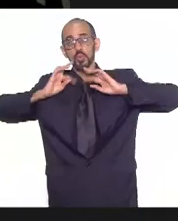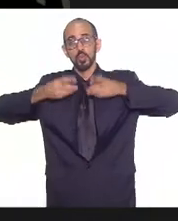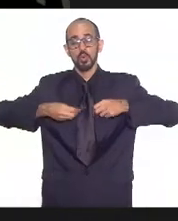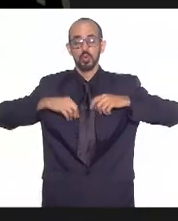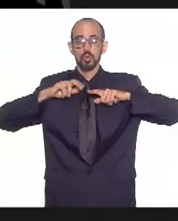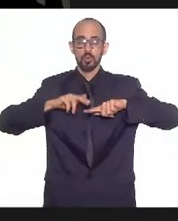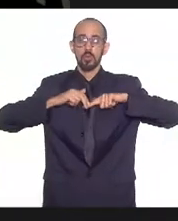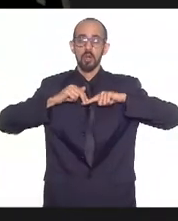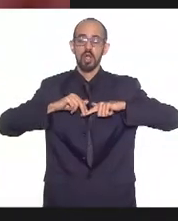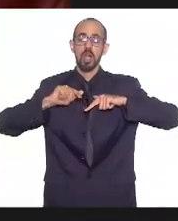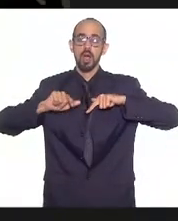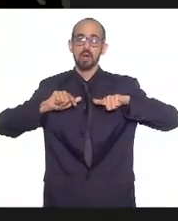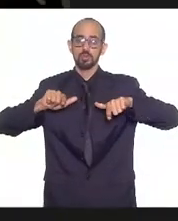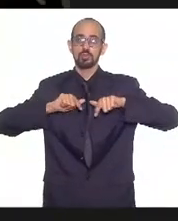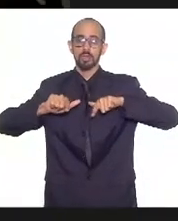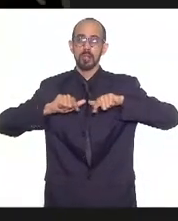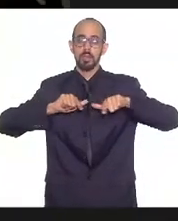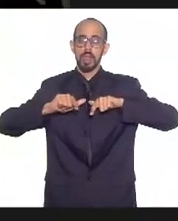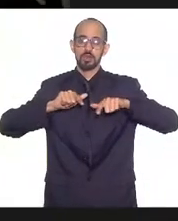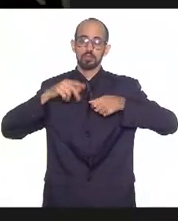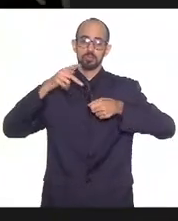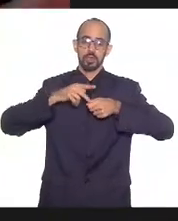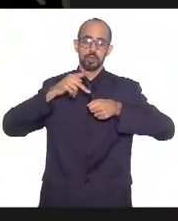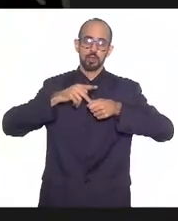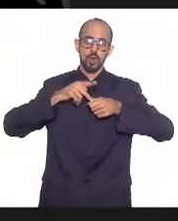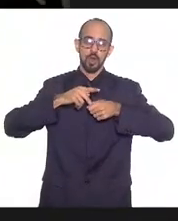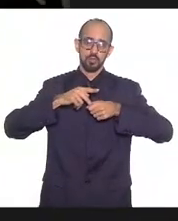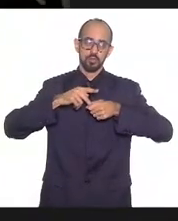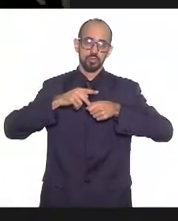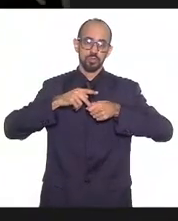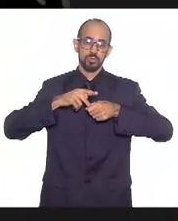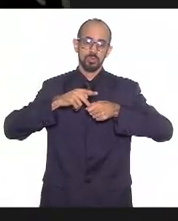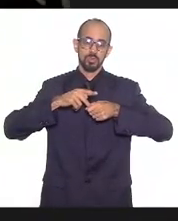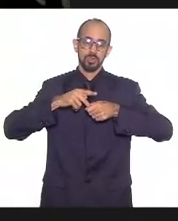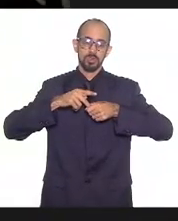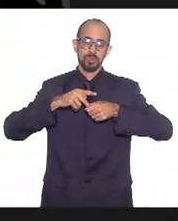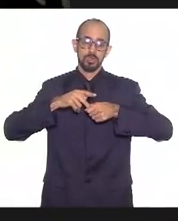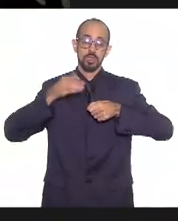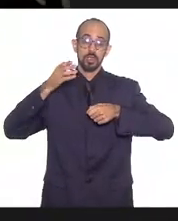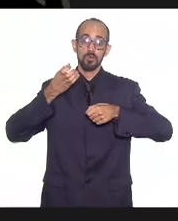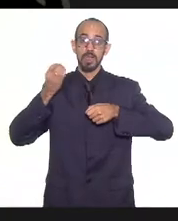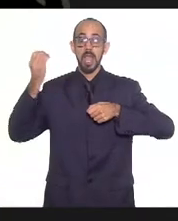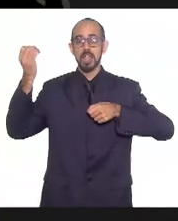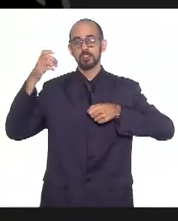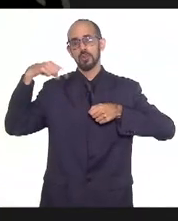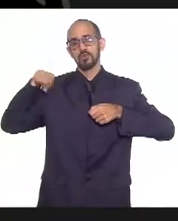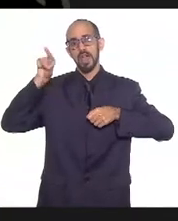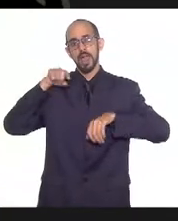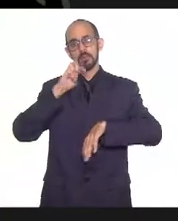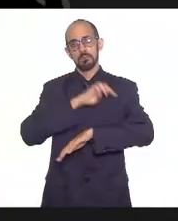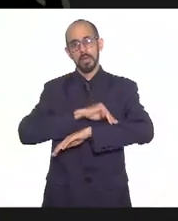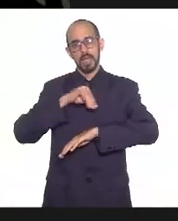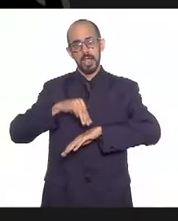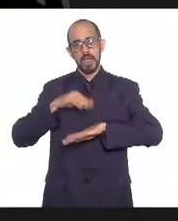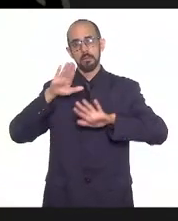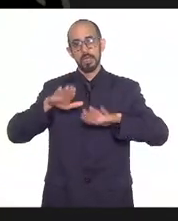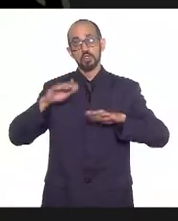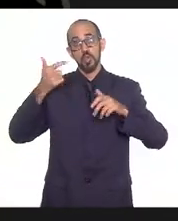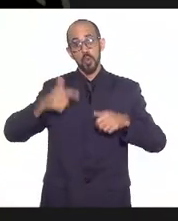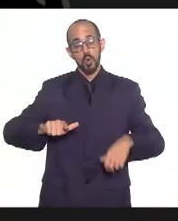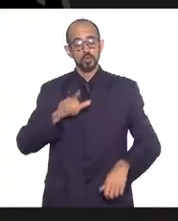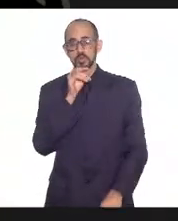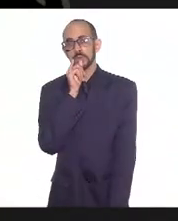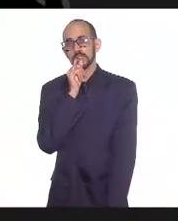permite isso, que moram no Brasil inteiro e se concentram ali em Macaé. Por outro lado, a gente tem municípios como o Duque de